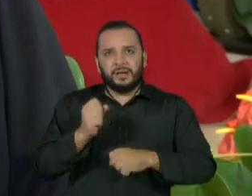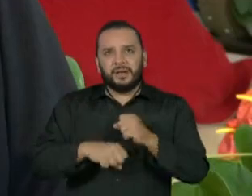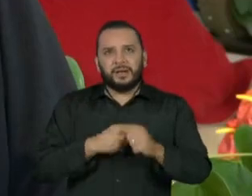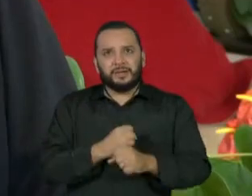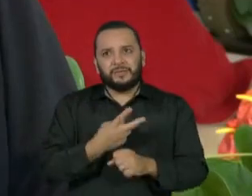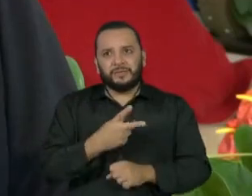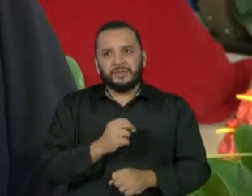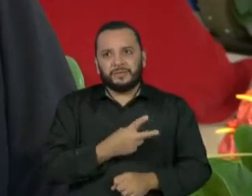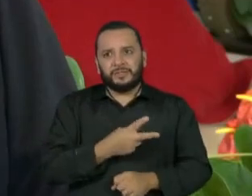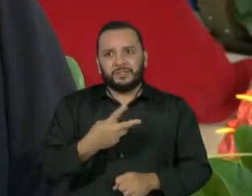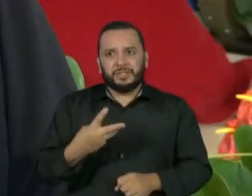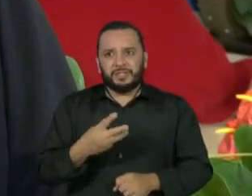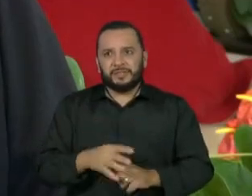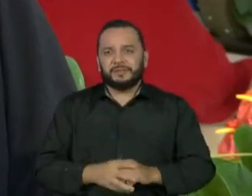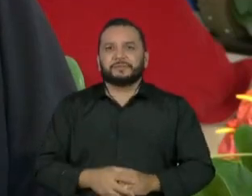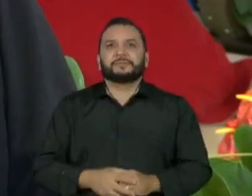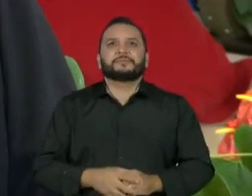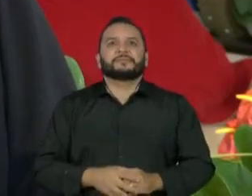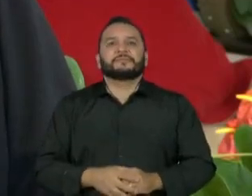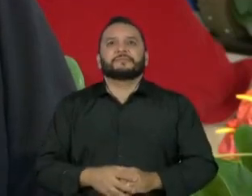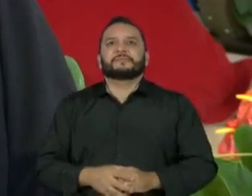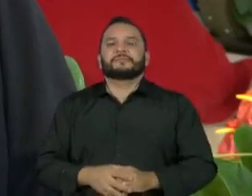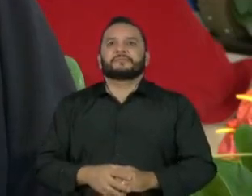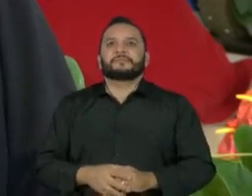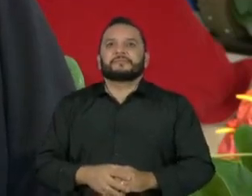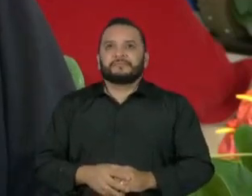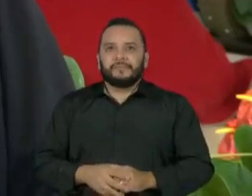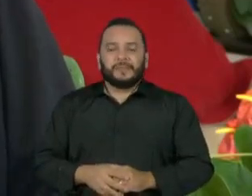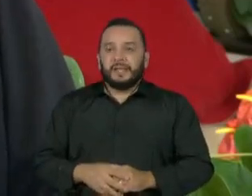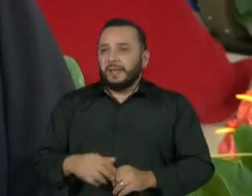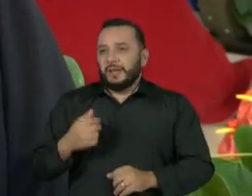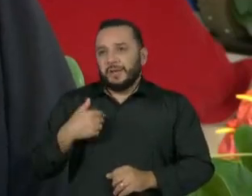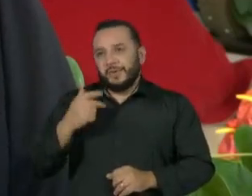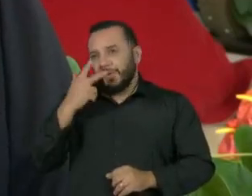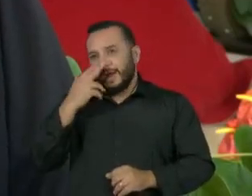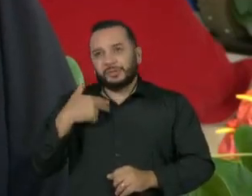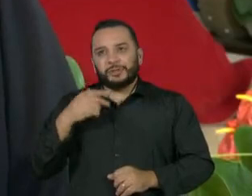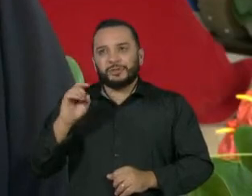É, eu acho que vamos ficar no sonho, né?